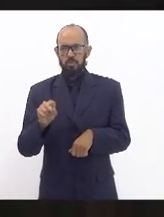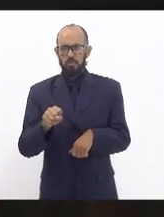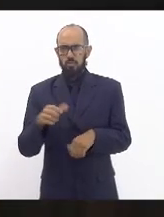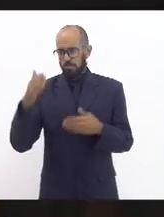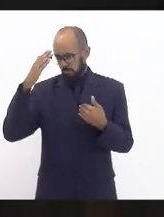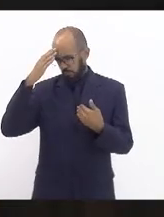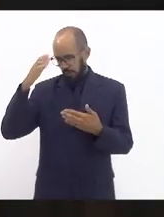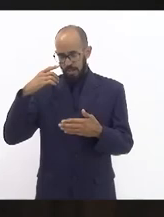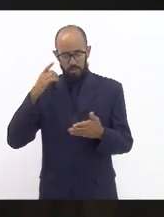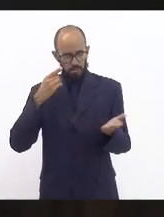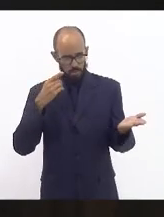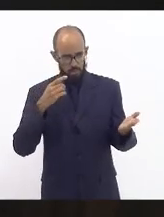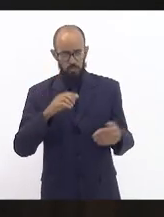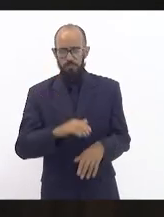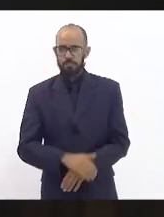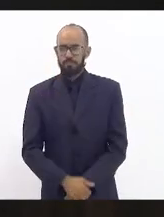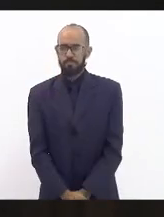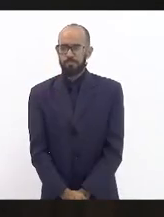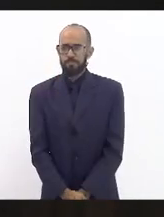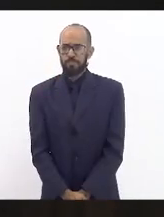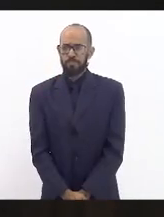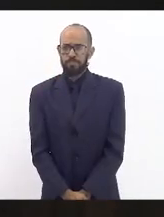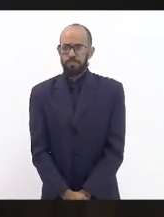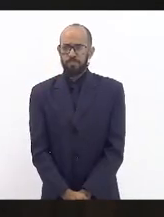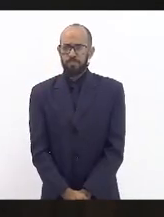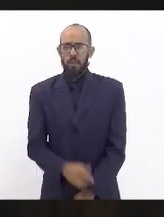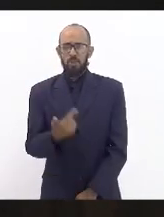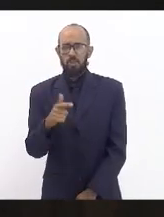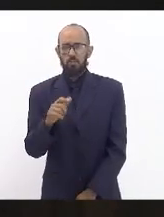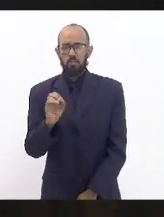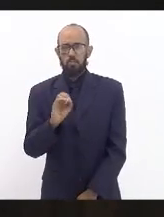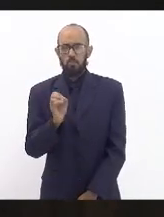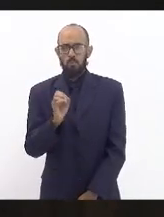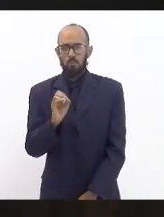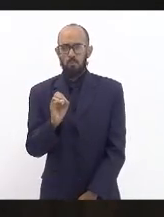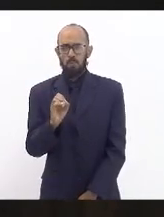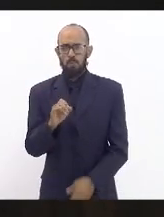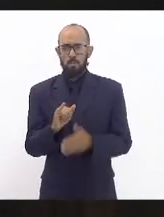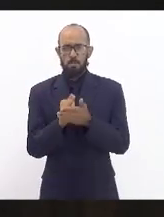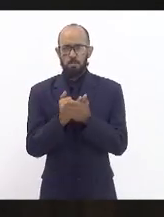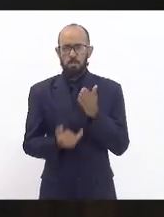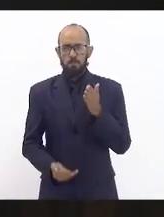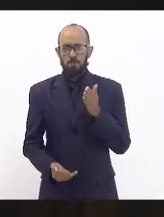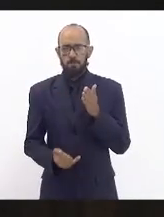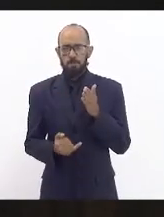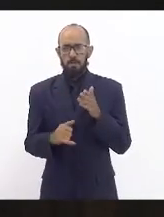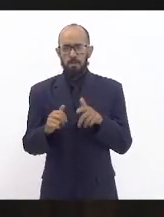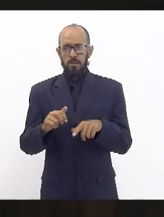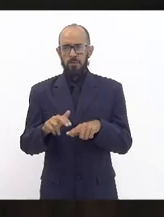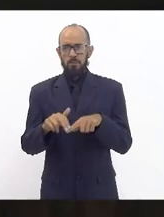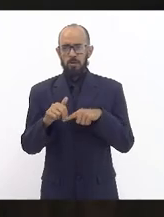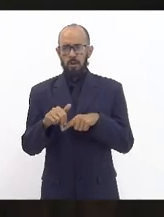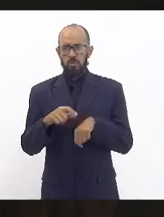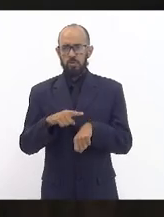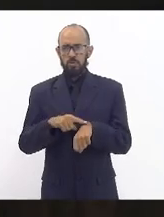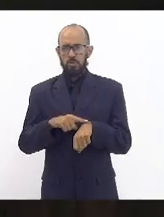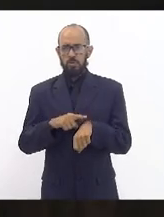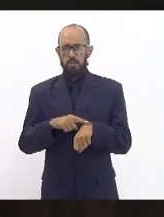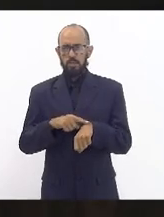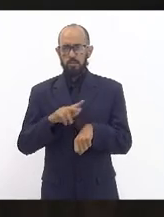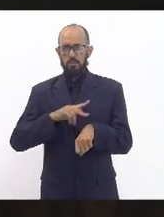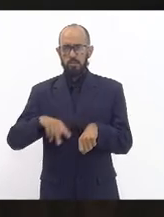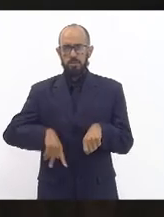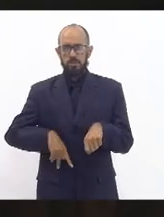obrigada deputada Lucinha não havendo mais oradores inscritos e dado o avançado da hora a presidência